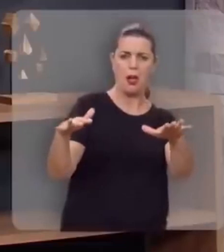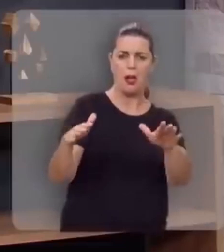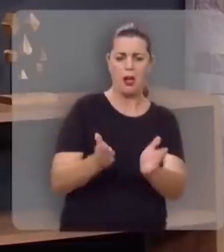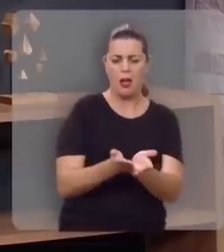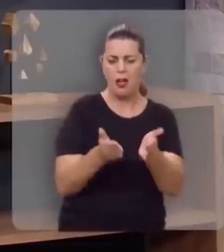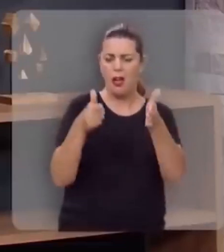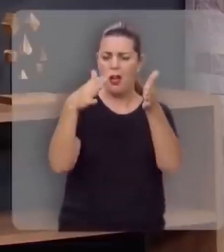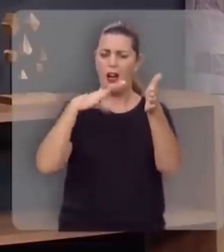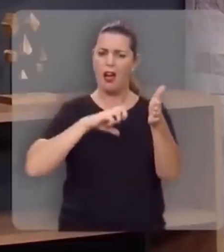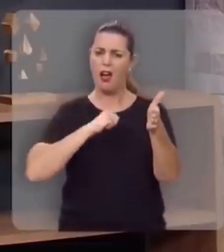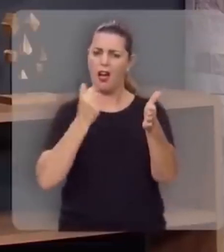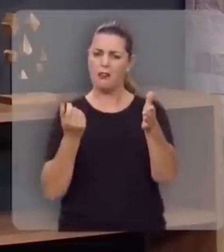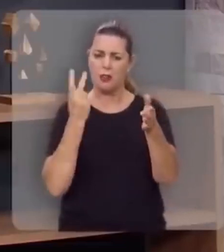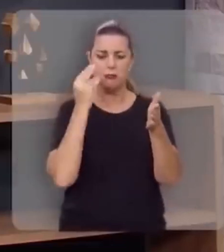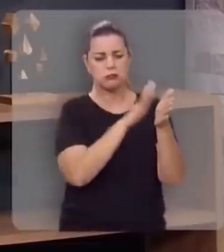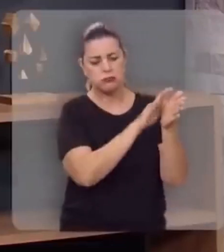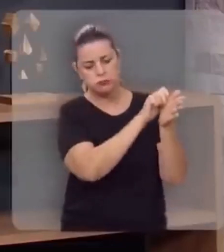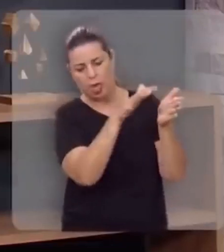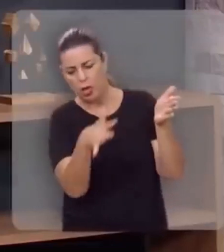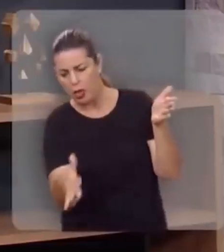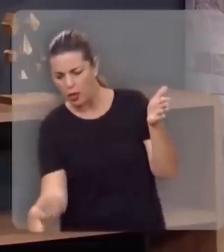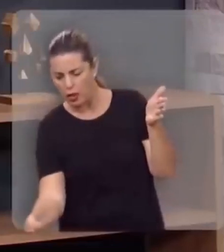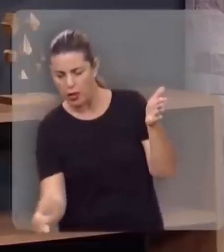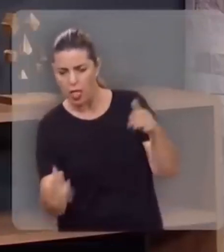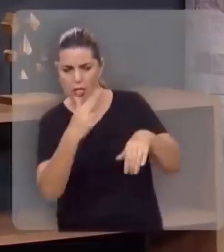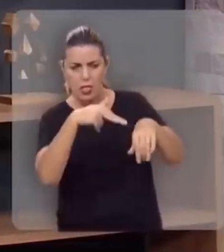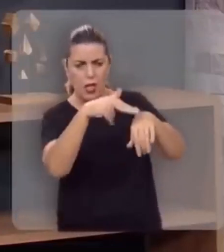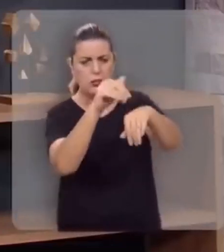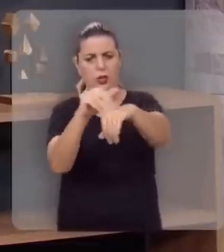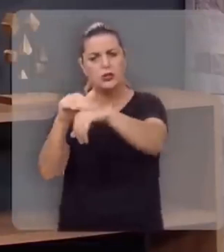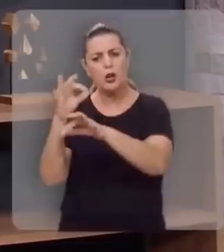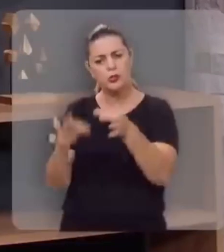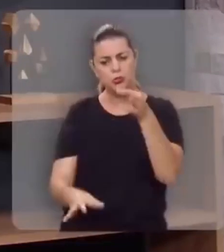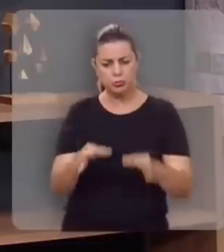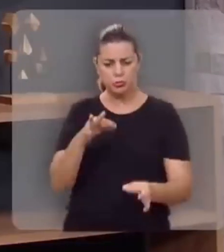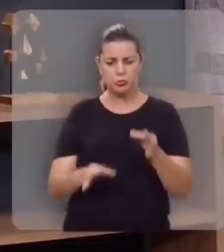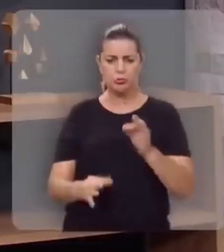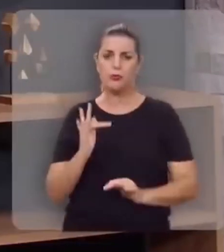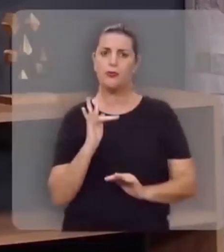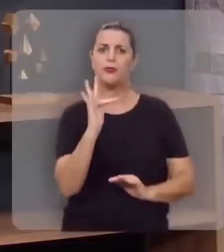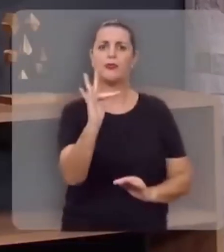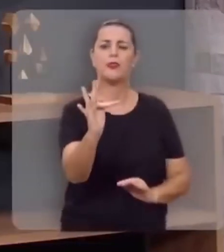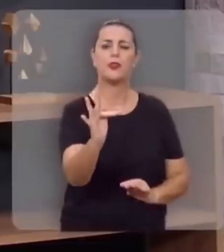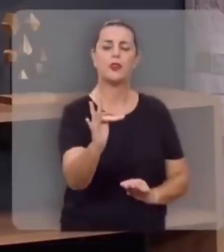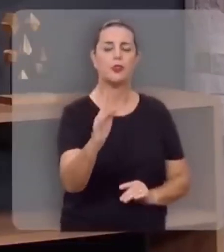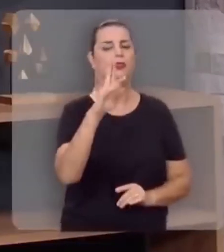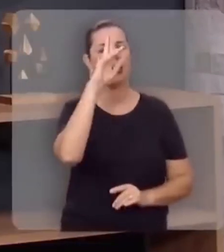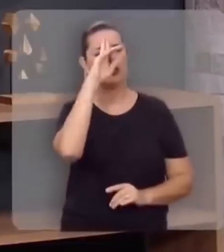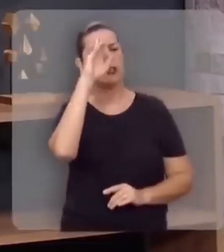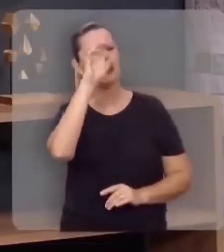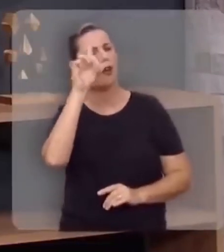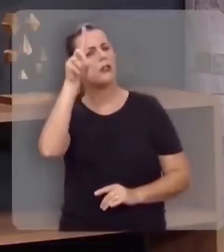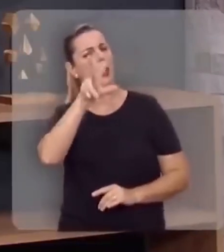as taças da ira de Deus serão derramadas, as nações serão chamadas ao juízo divino, e o Senhor